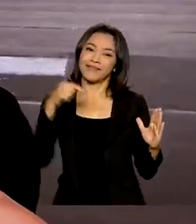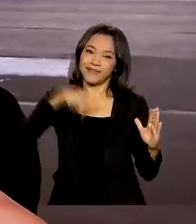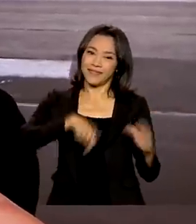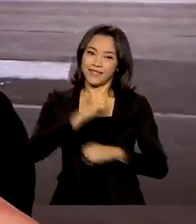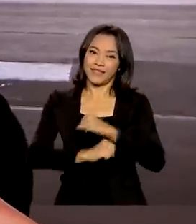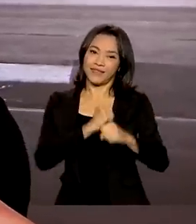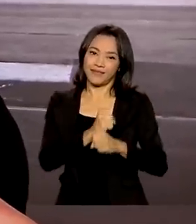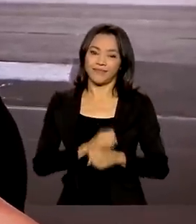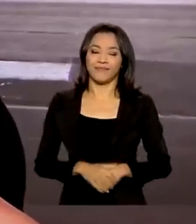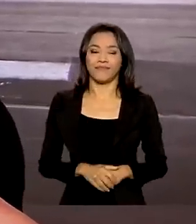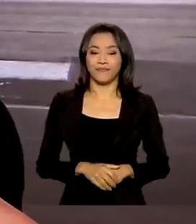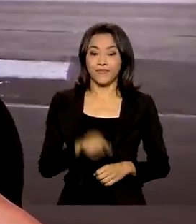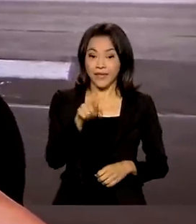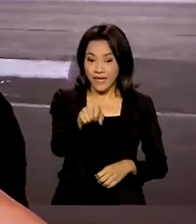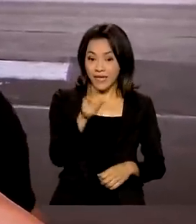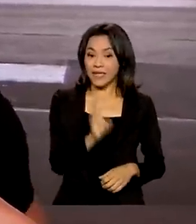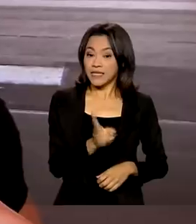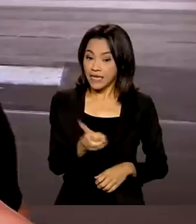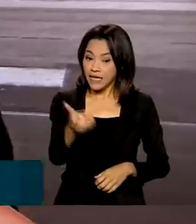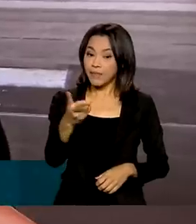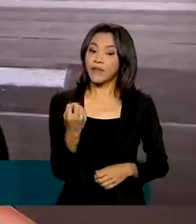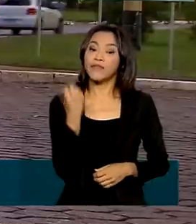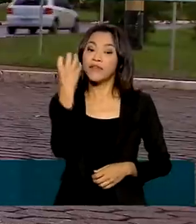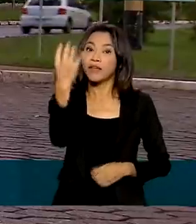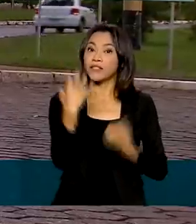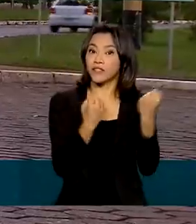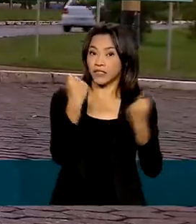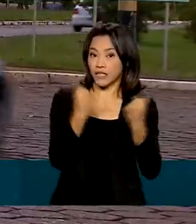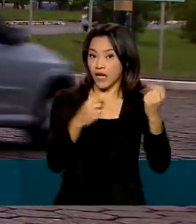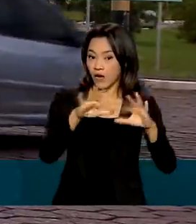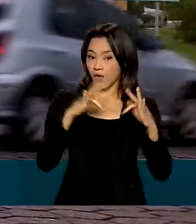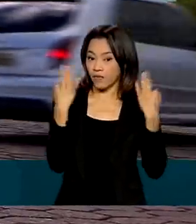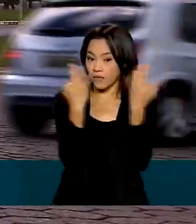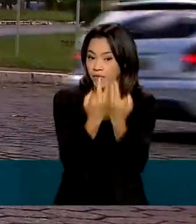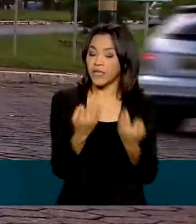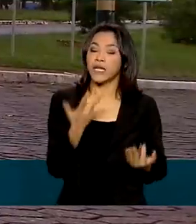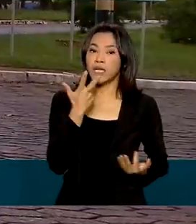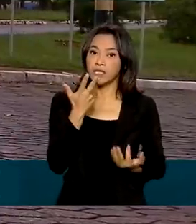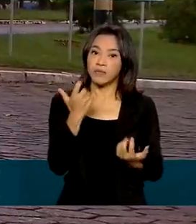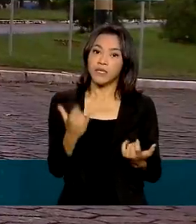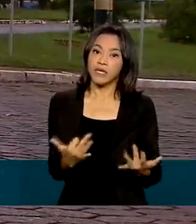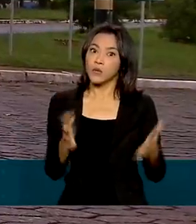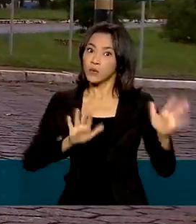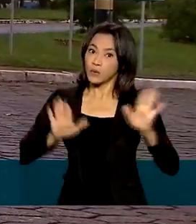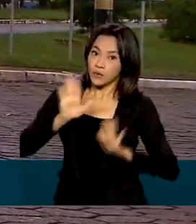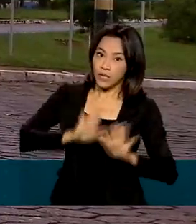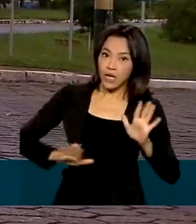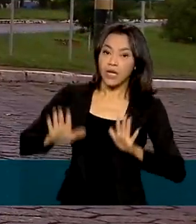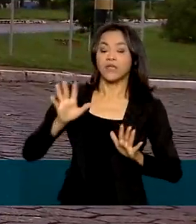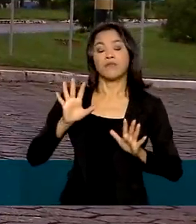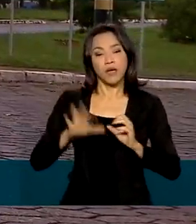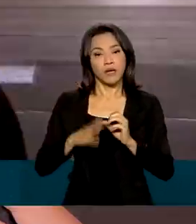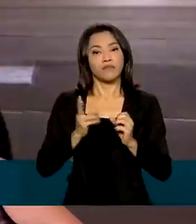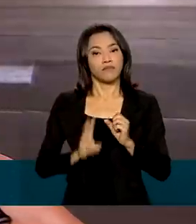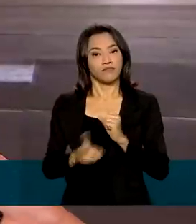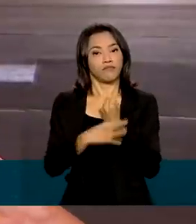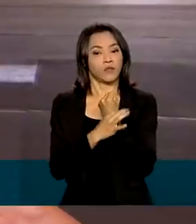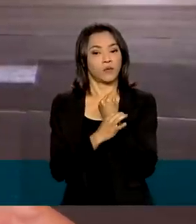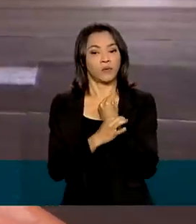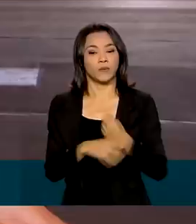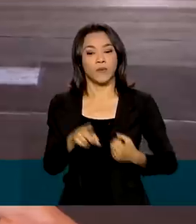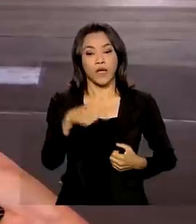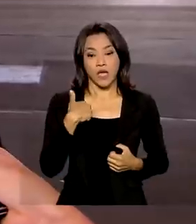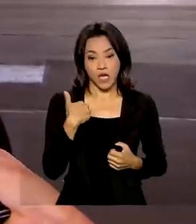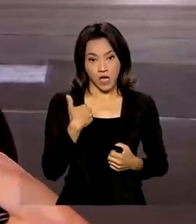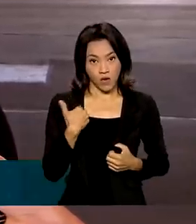Sempre que pode, o Hugo viaja de carro com a família. Ele fala sobre os cuidados que toma para garantir a segurança. Quando eu